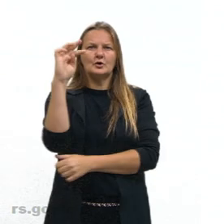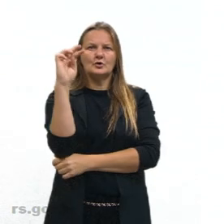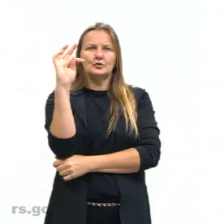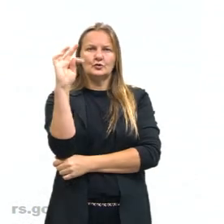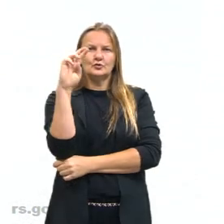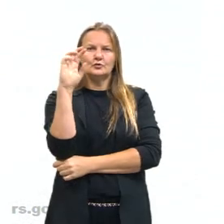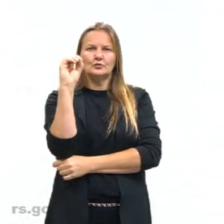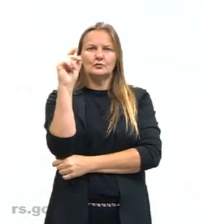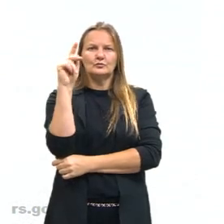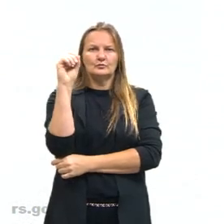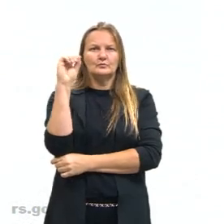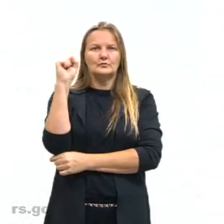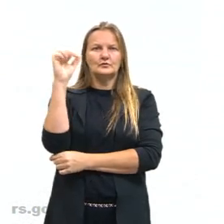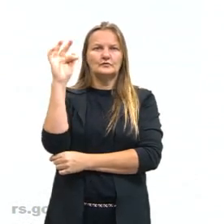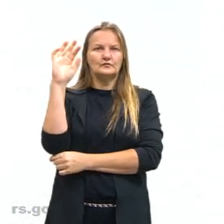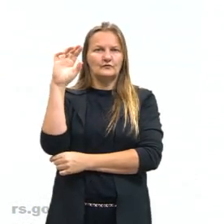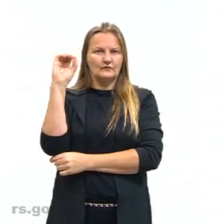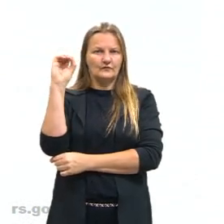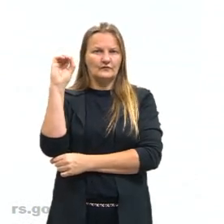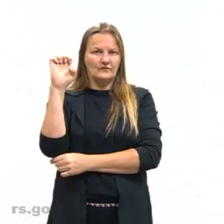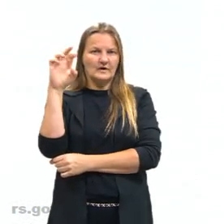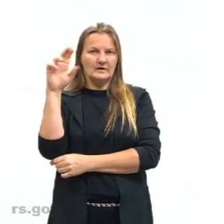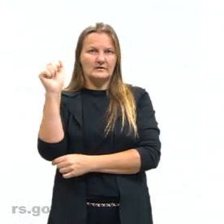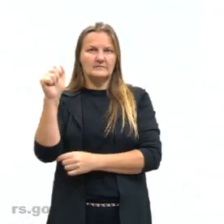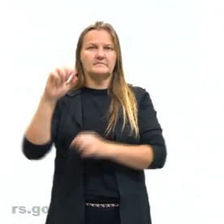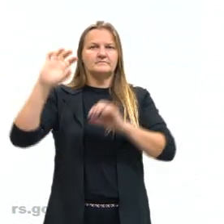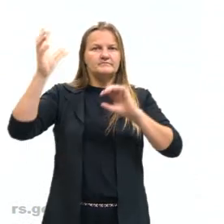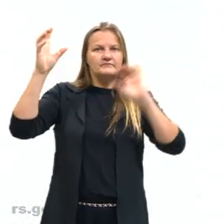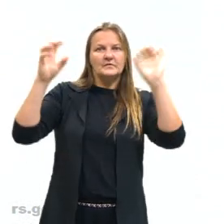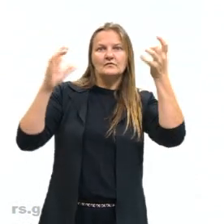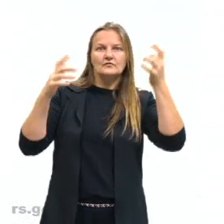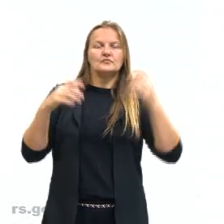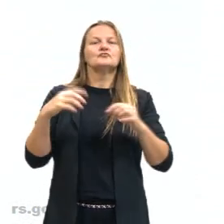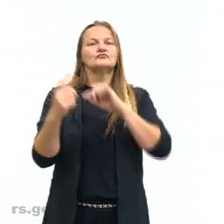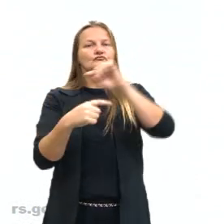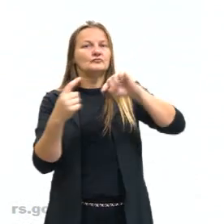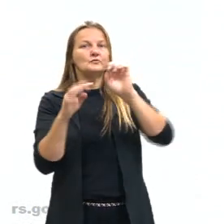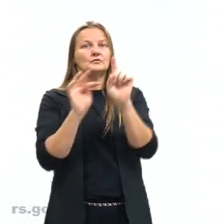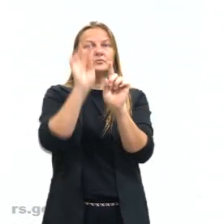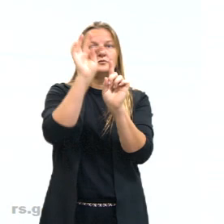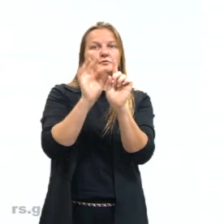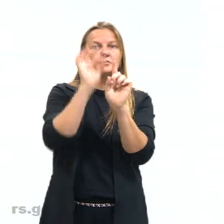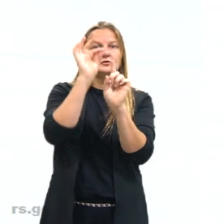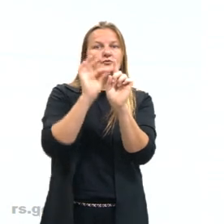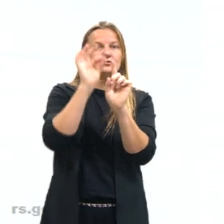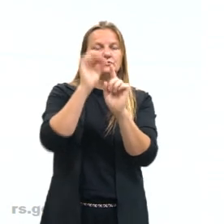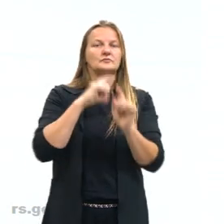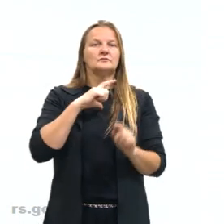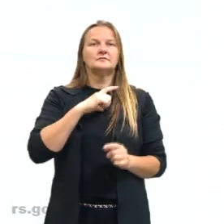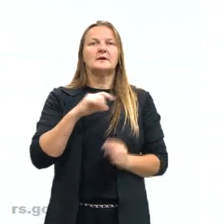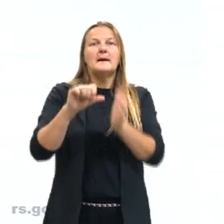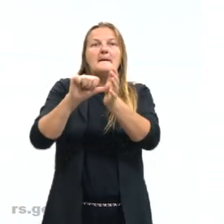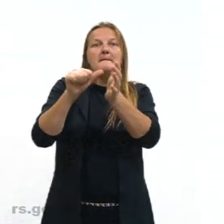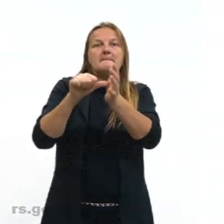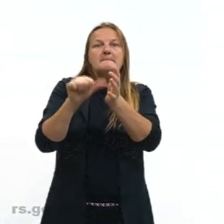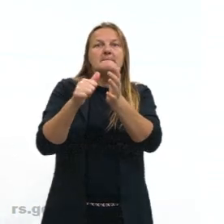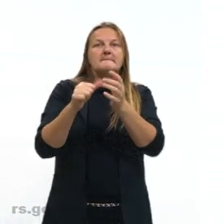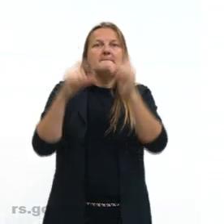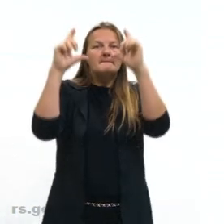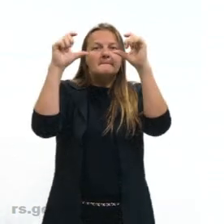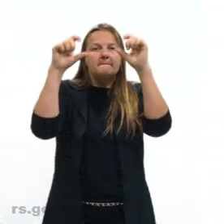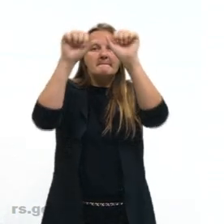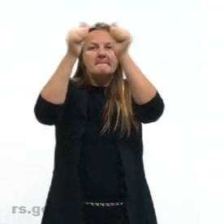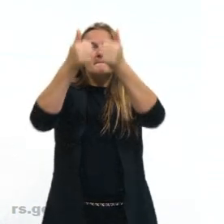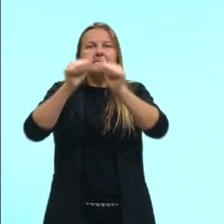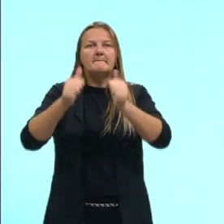esses fenômenos meteorológicos, e aí eu trago, é, algumas imagens, né, primeiro essa aqui de cima aqui, ó, mostrando